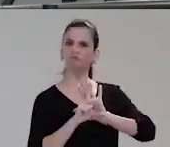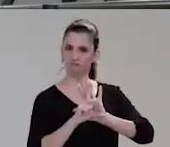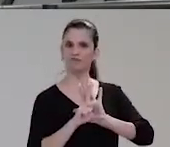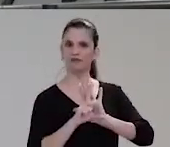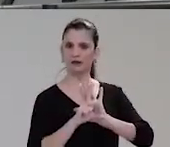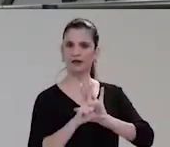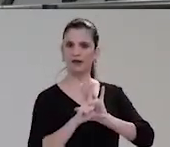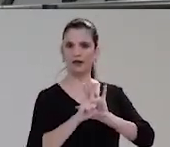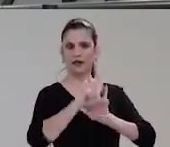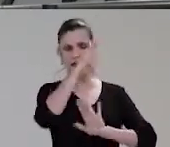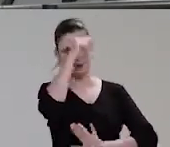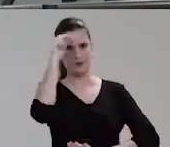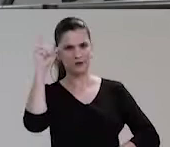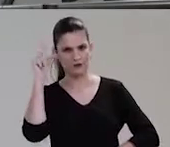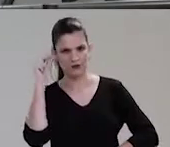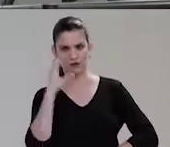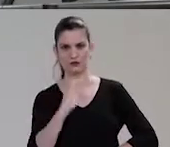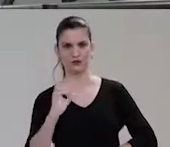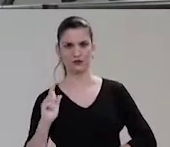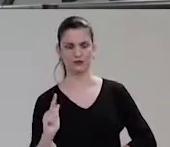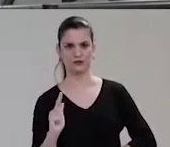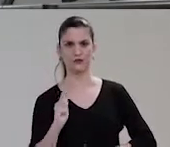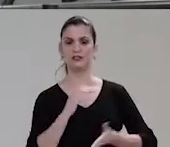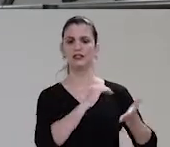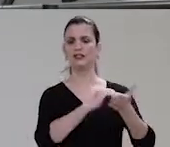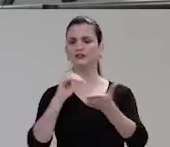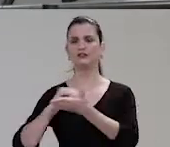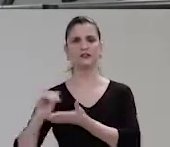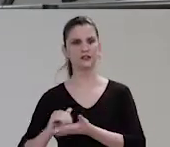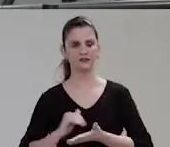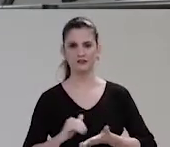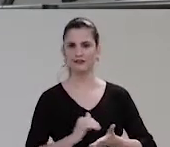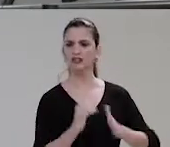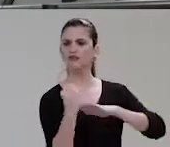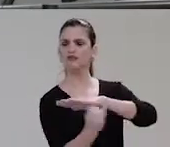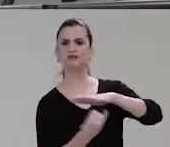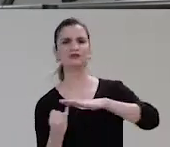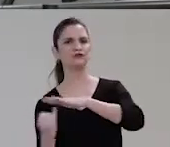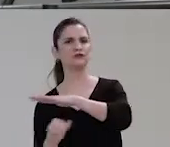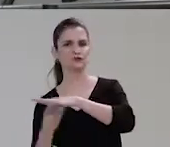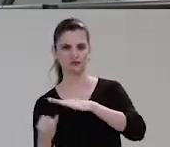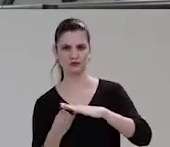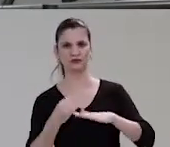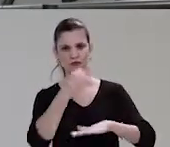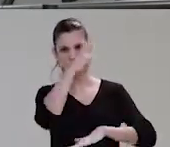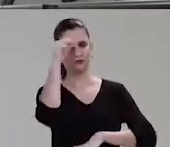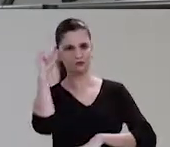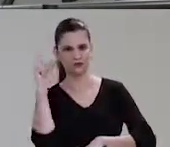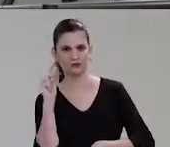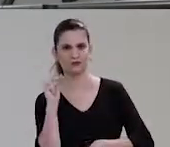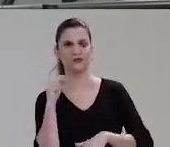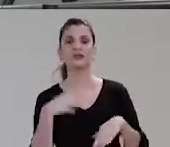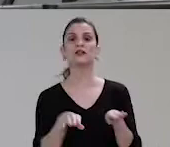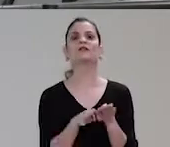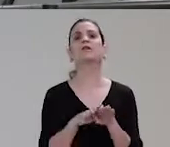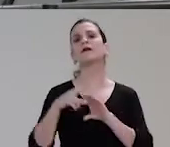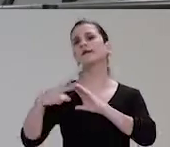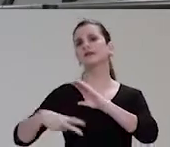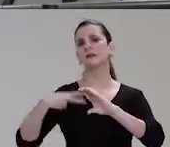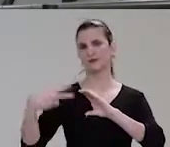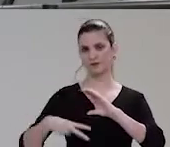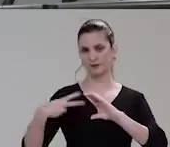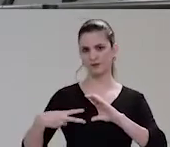apenas na Prefeitura Municipal de Campo Grande, suas secretarias, fundações e agências, mas também